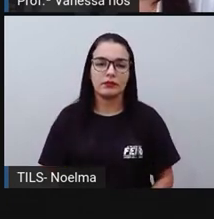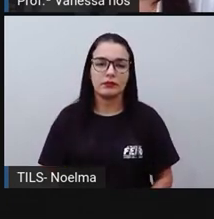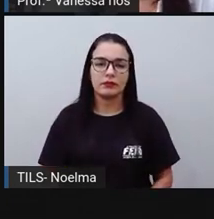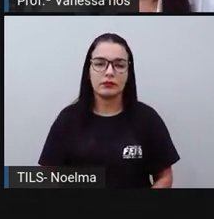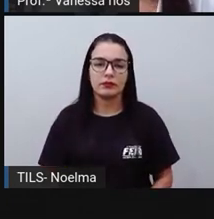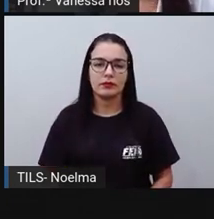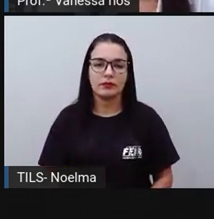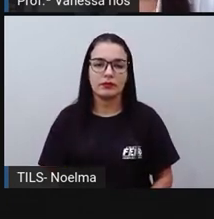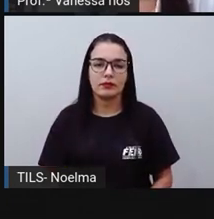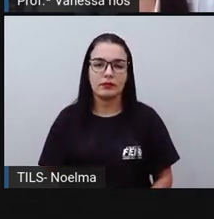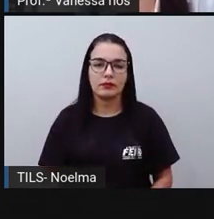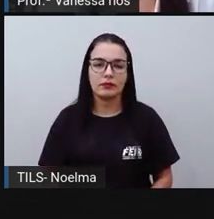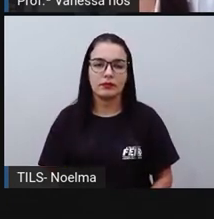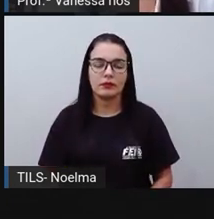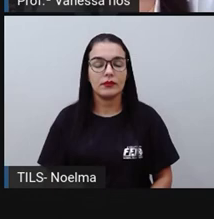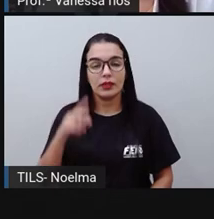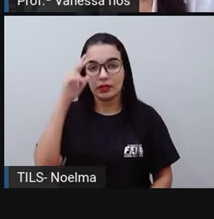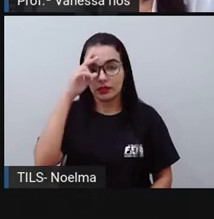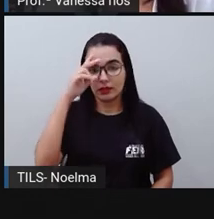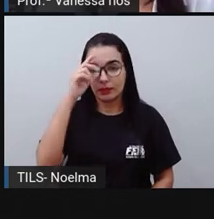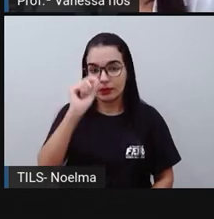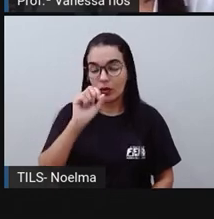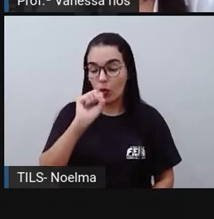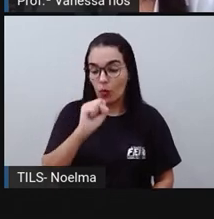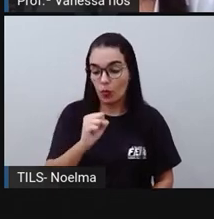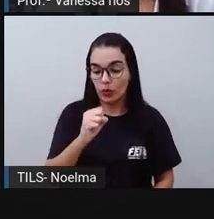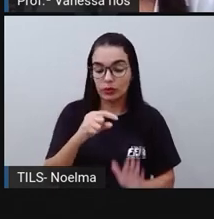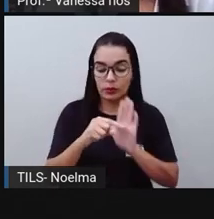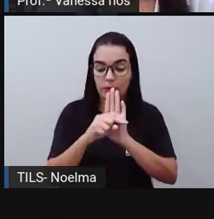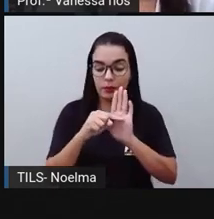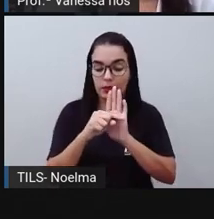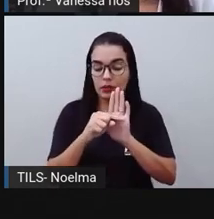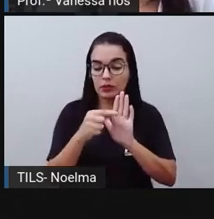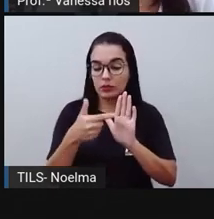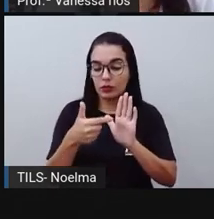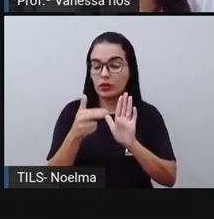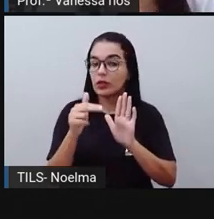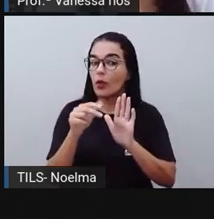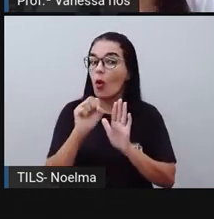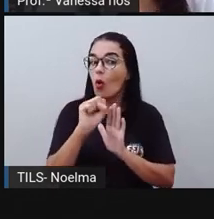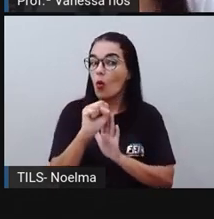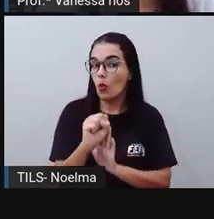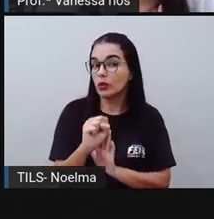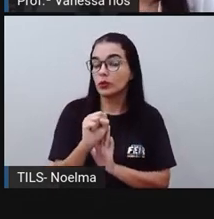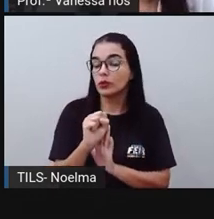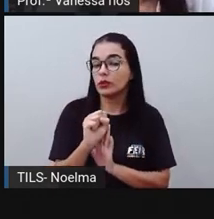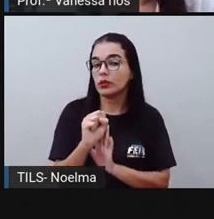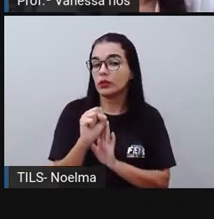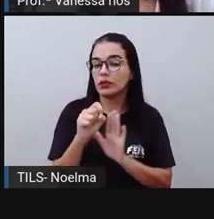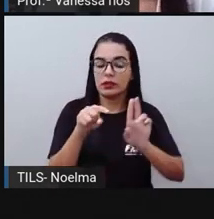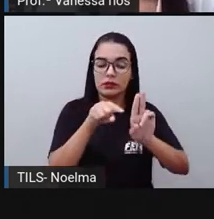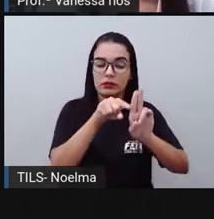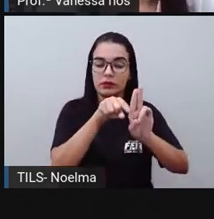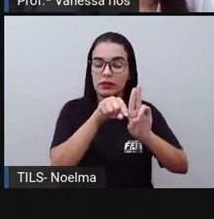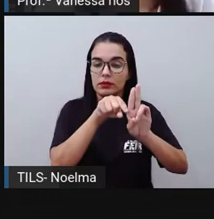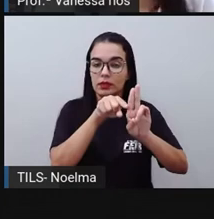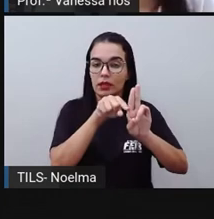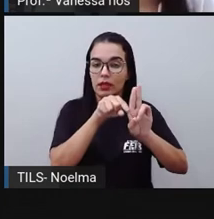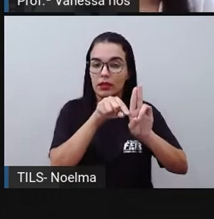Lembrando que quando eu estou falando aqui 8 menos 2, eu estou falando de 8 dezenas. Duas